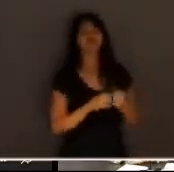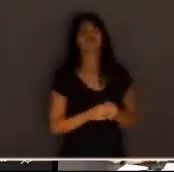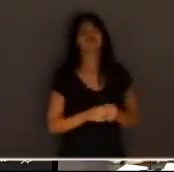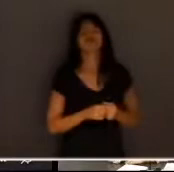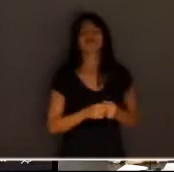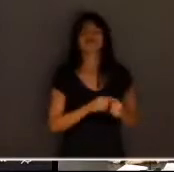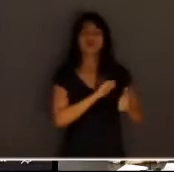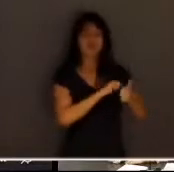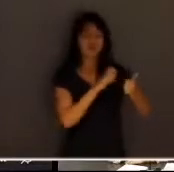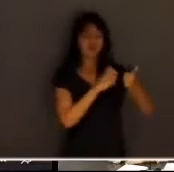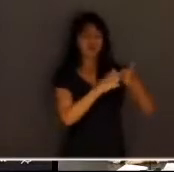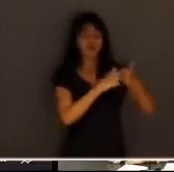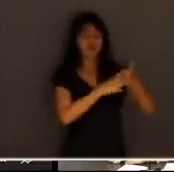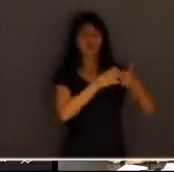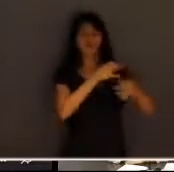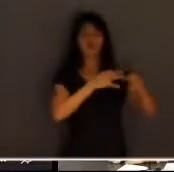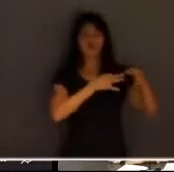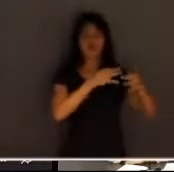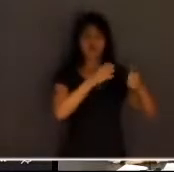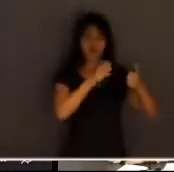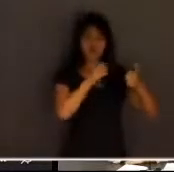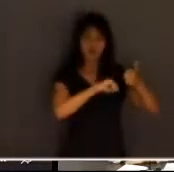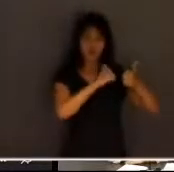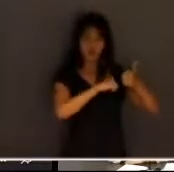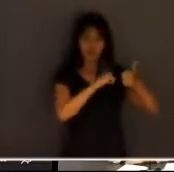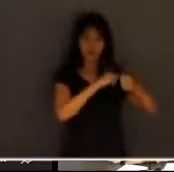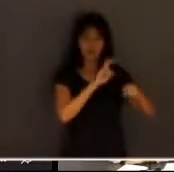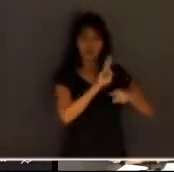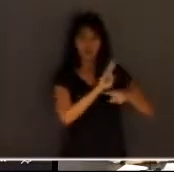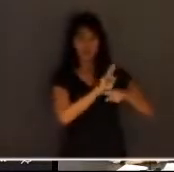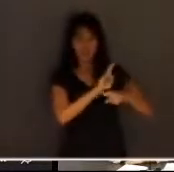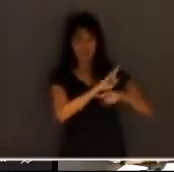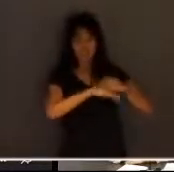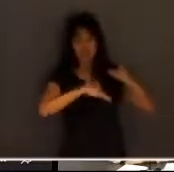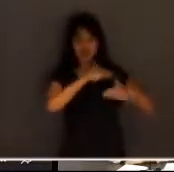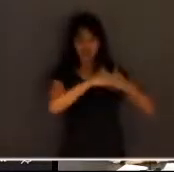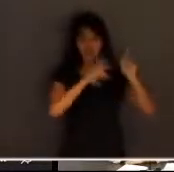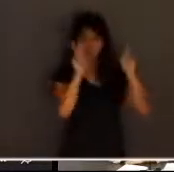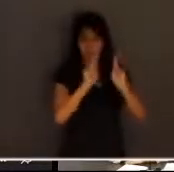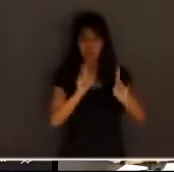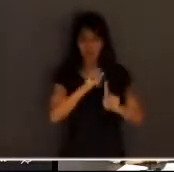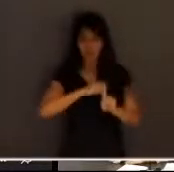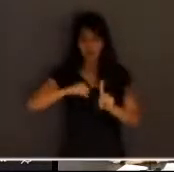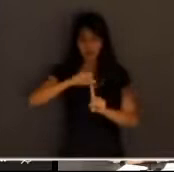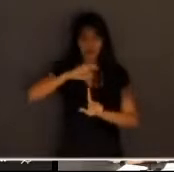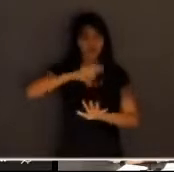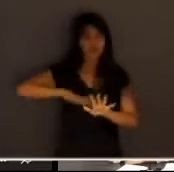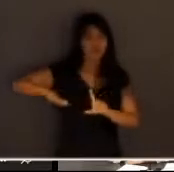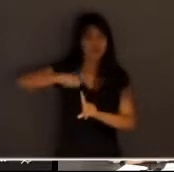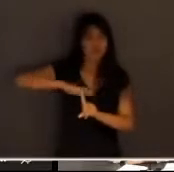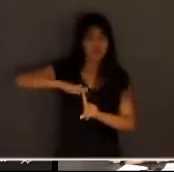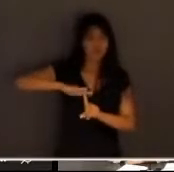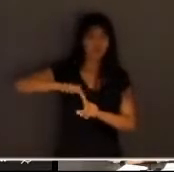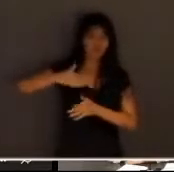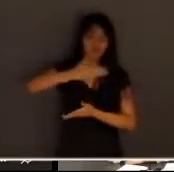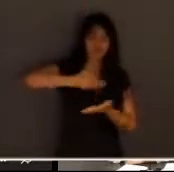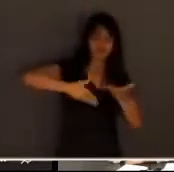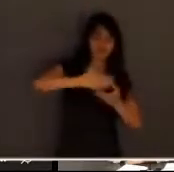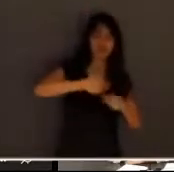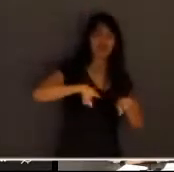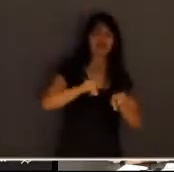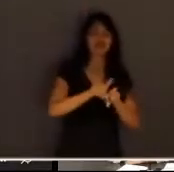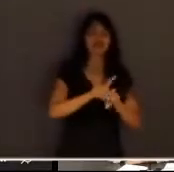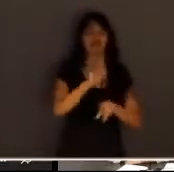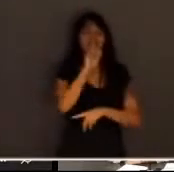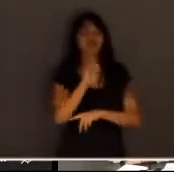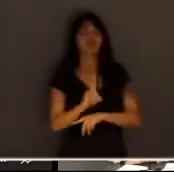é uma instituição de garantia de promoção da paz social é o direito a esperança